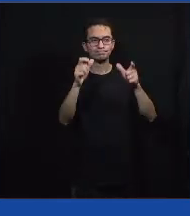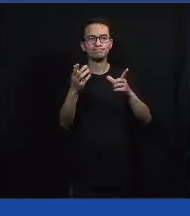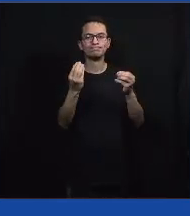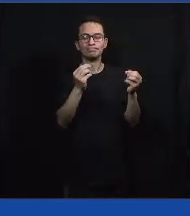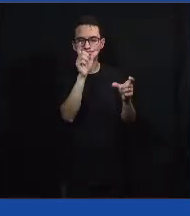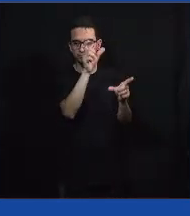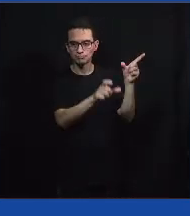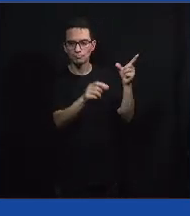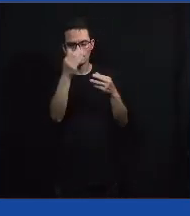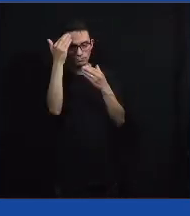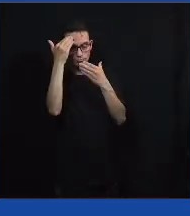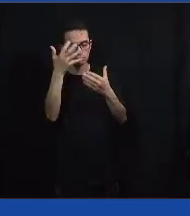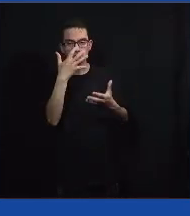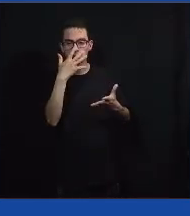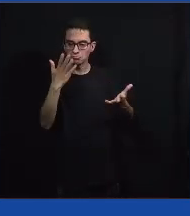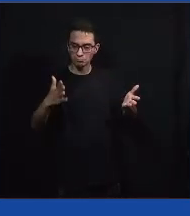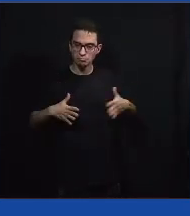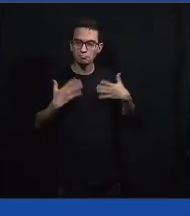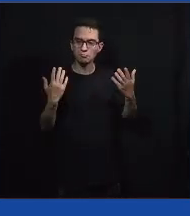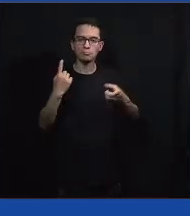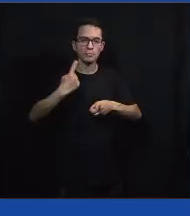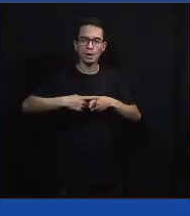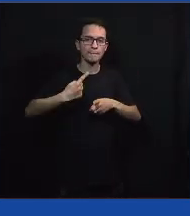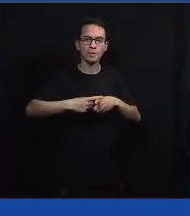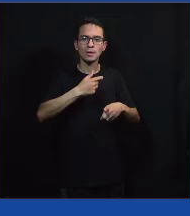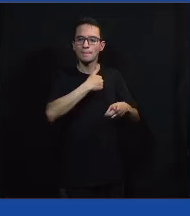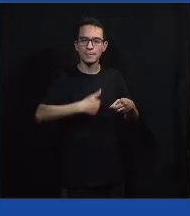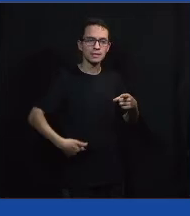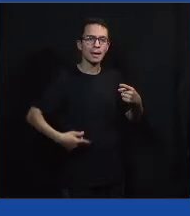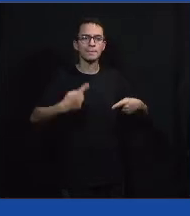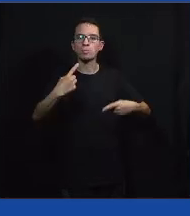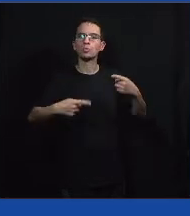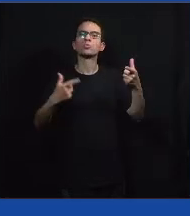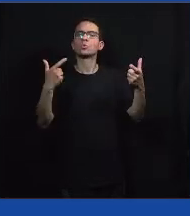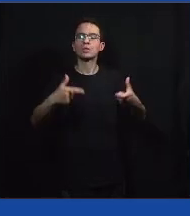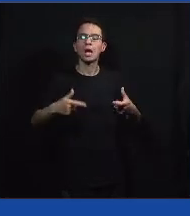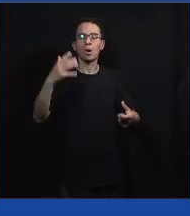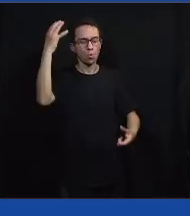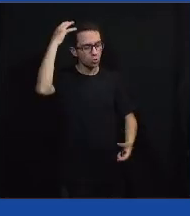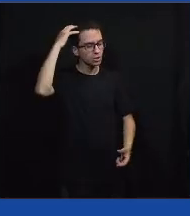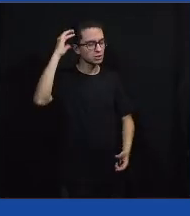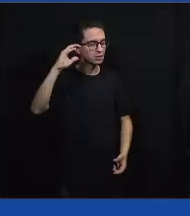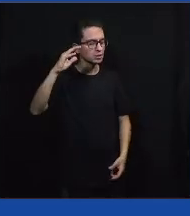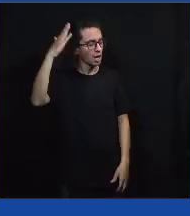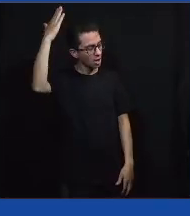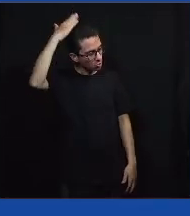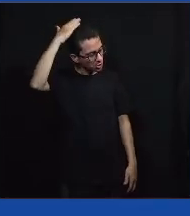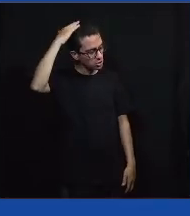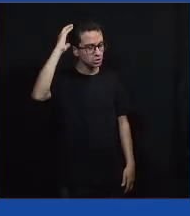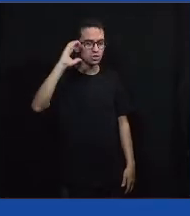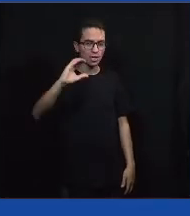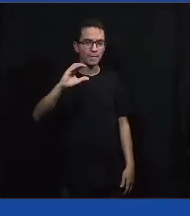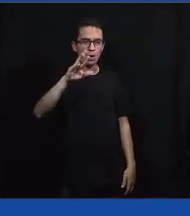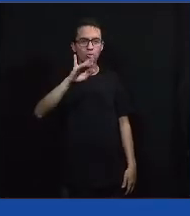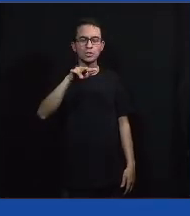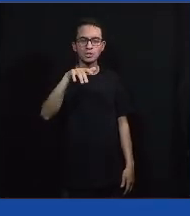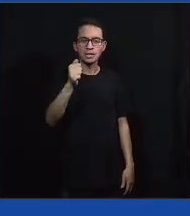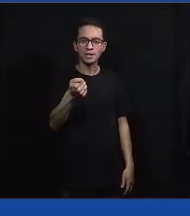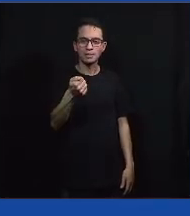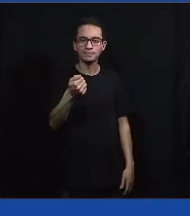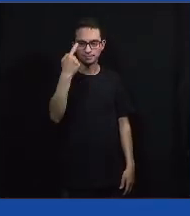grata surpresa do Ministério Público, no caso, a Curitiba, bastante engajado nessa questão da